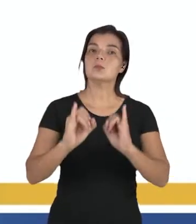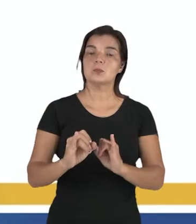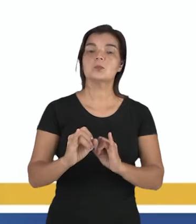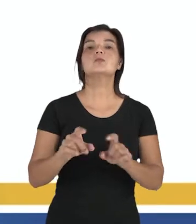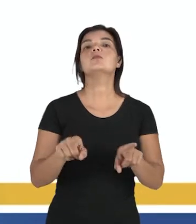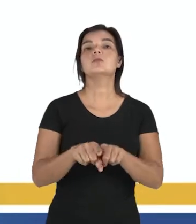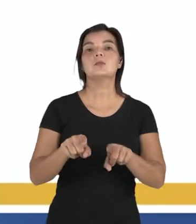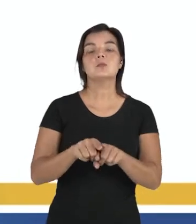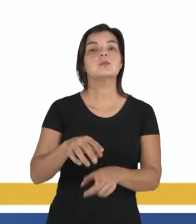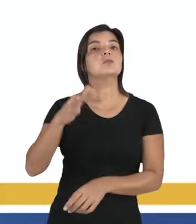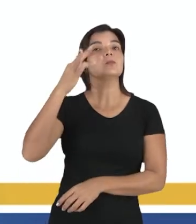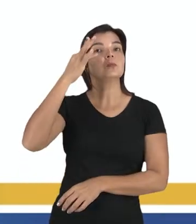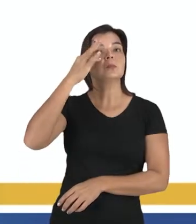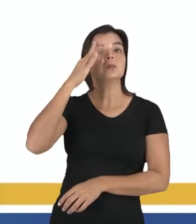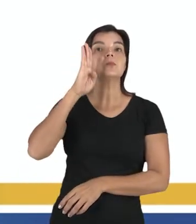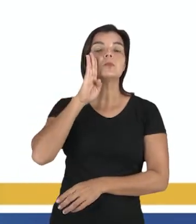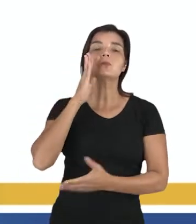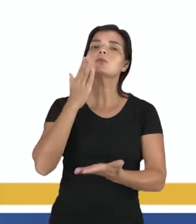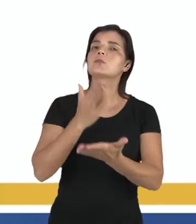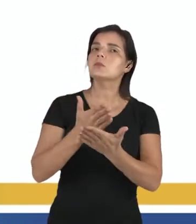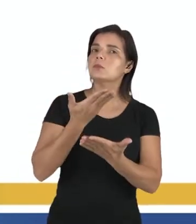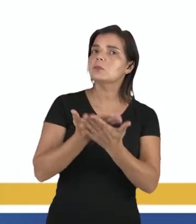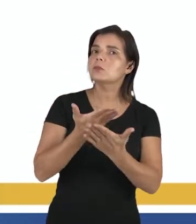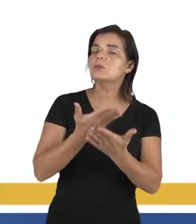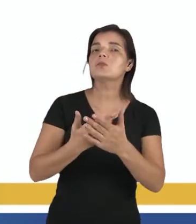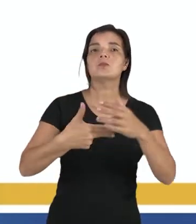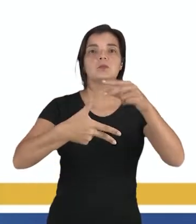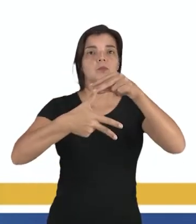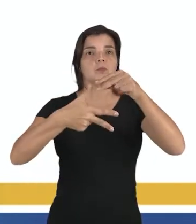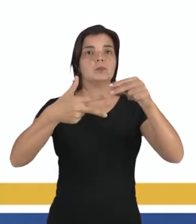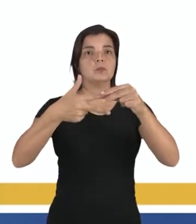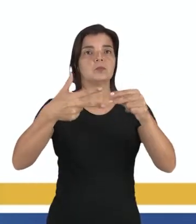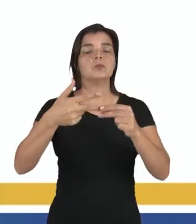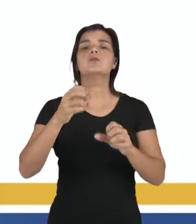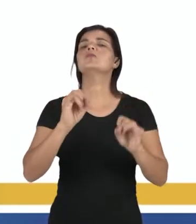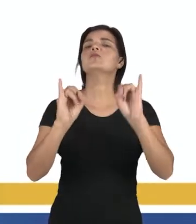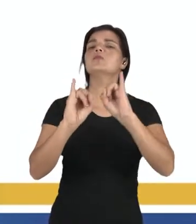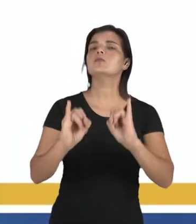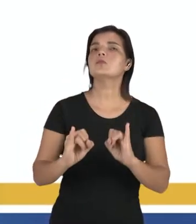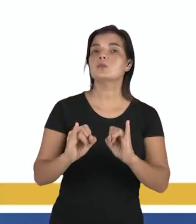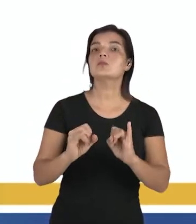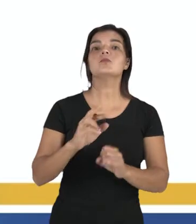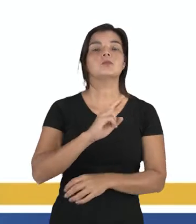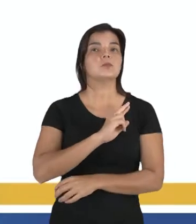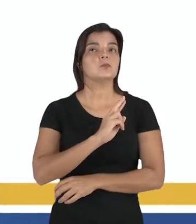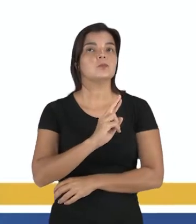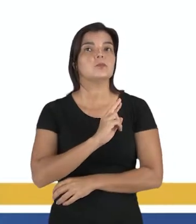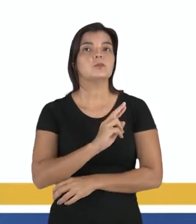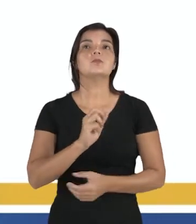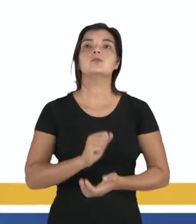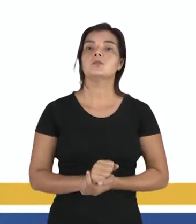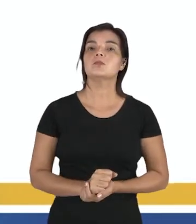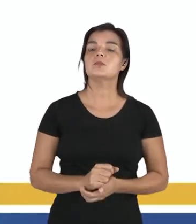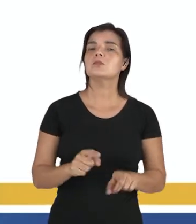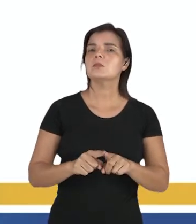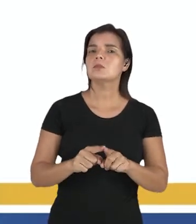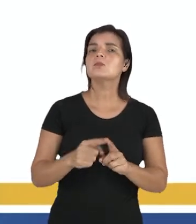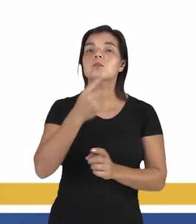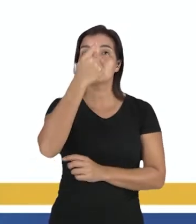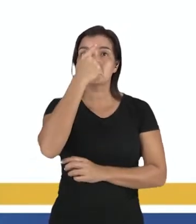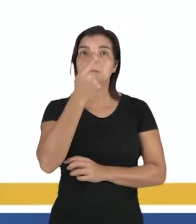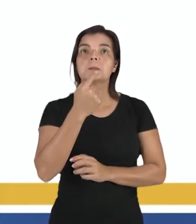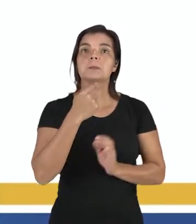cai muito no Enem. Estudem. O que é um ídolo? Ídolo, no sentido religioso, seria como uma